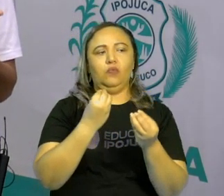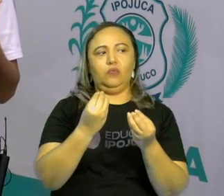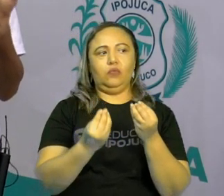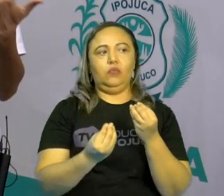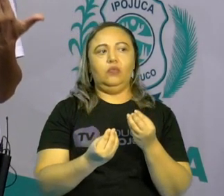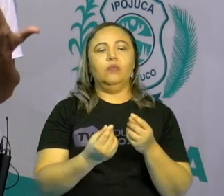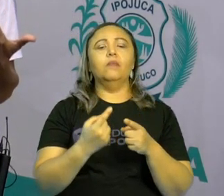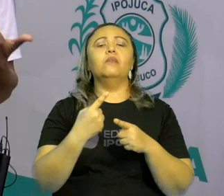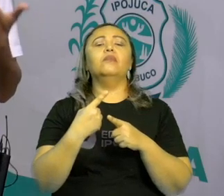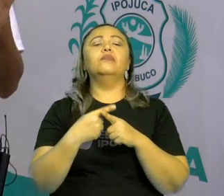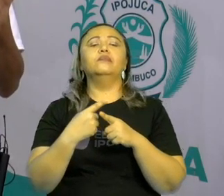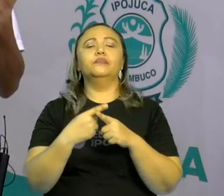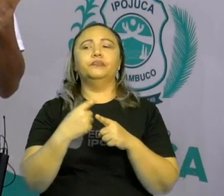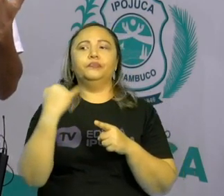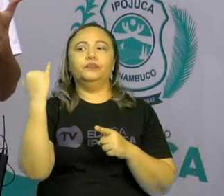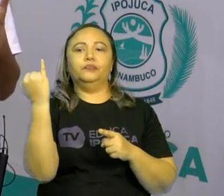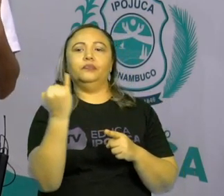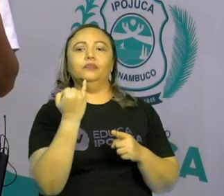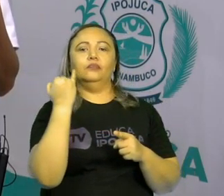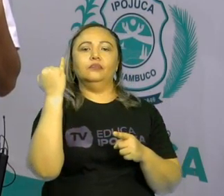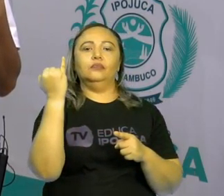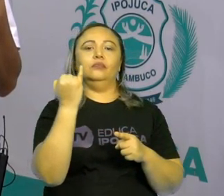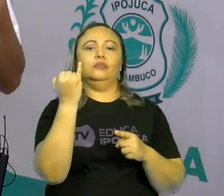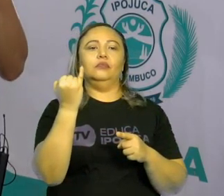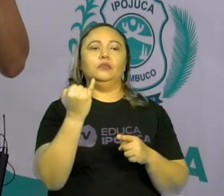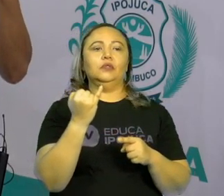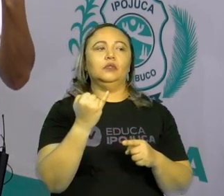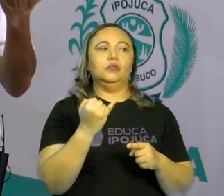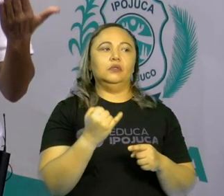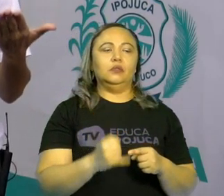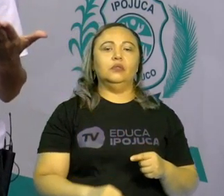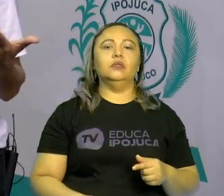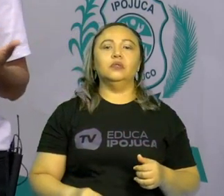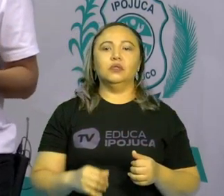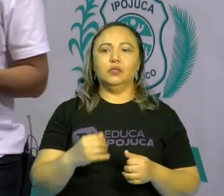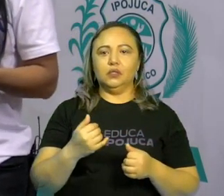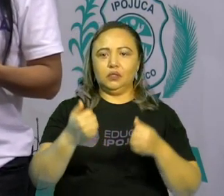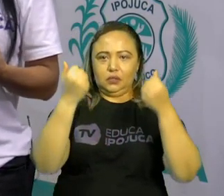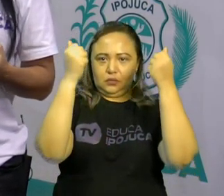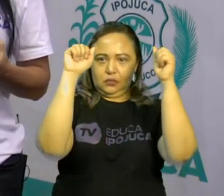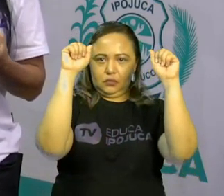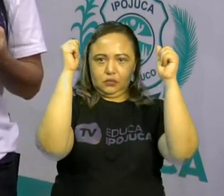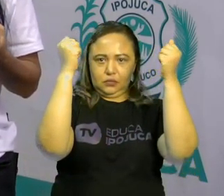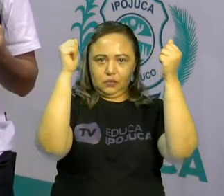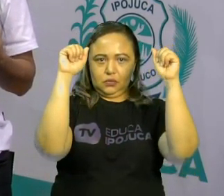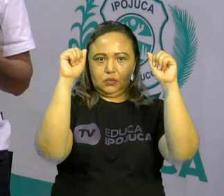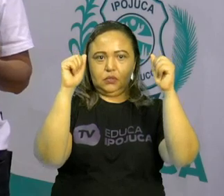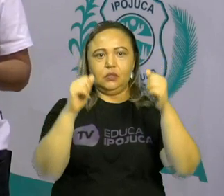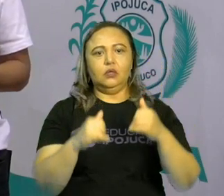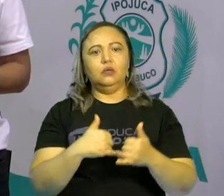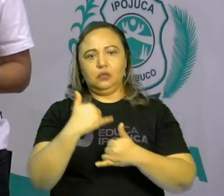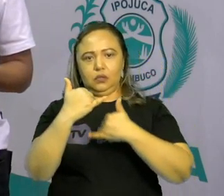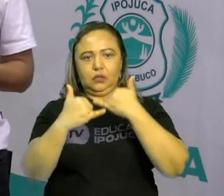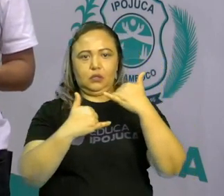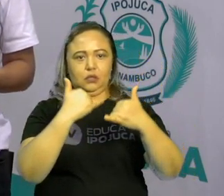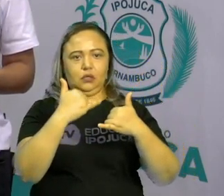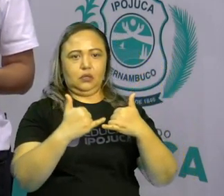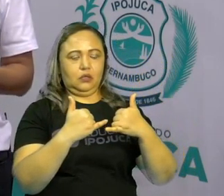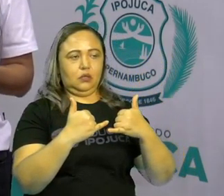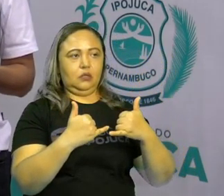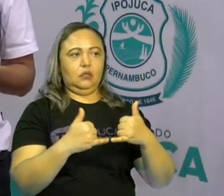Então, por que é importante praticar atividades físicas? Brincar de amarelinha,